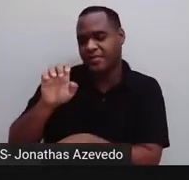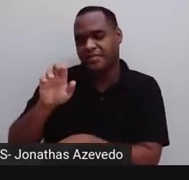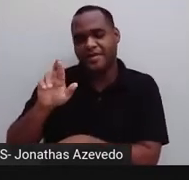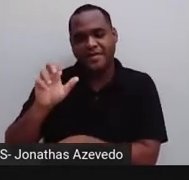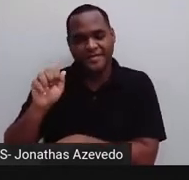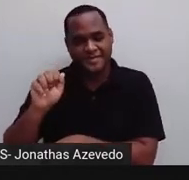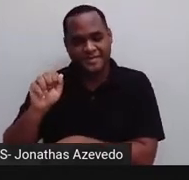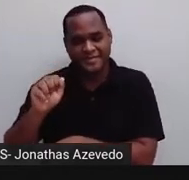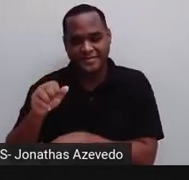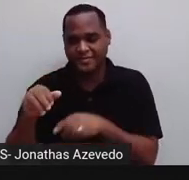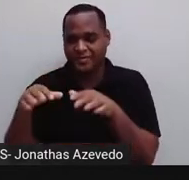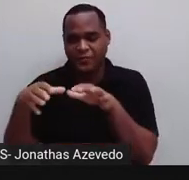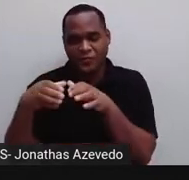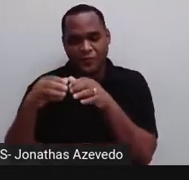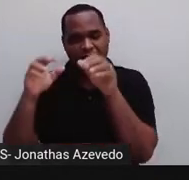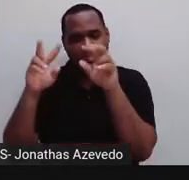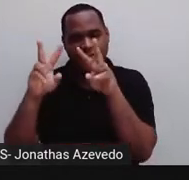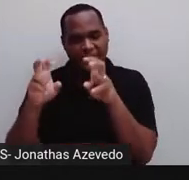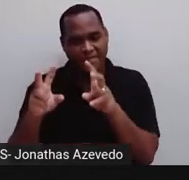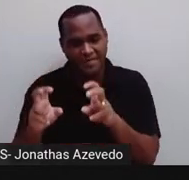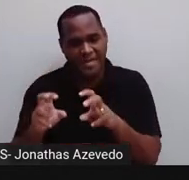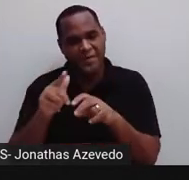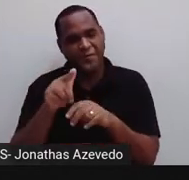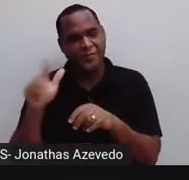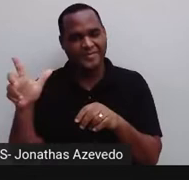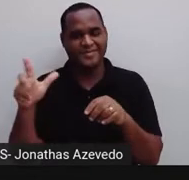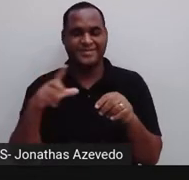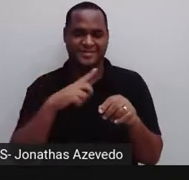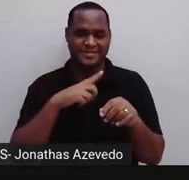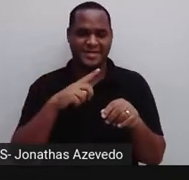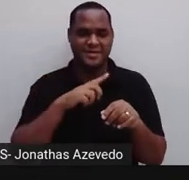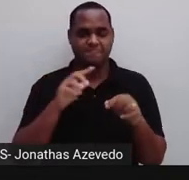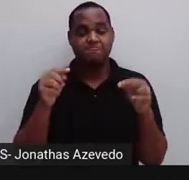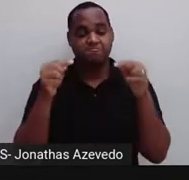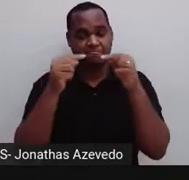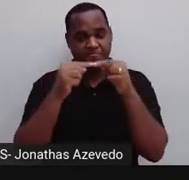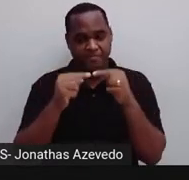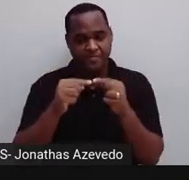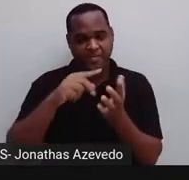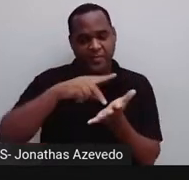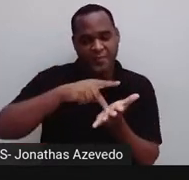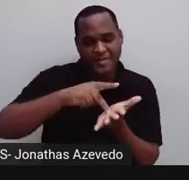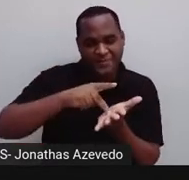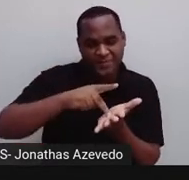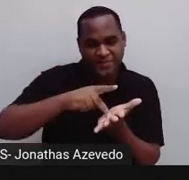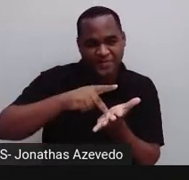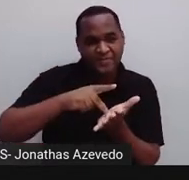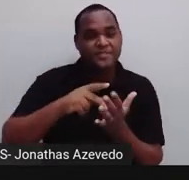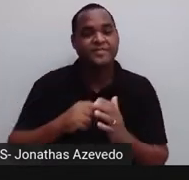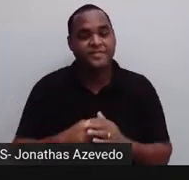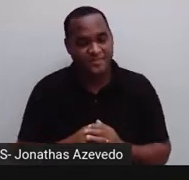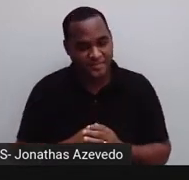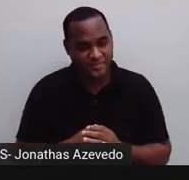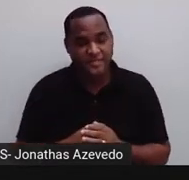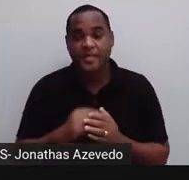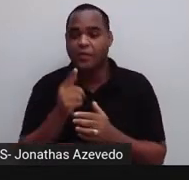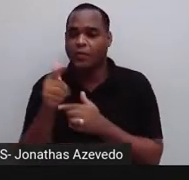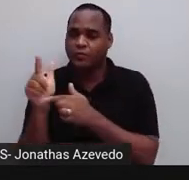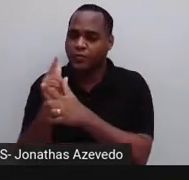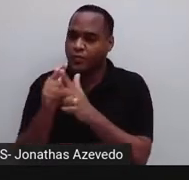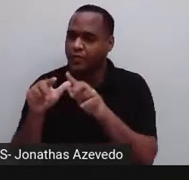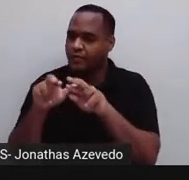conjunto de temas em outras aulas, tá bom? Da parte de geometria, algumas aulas